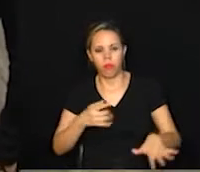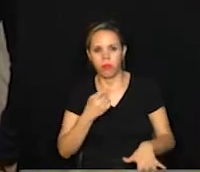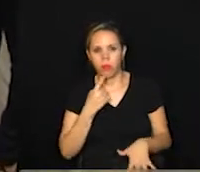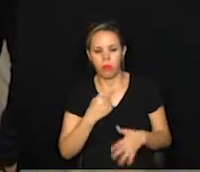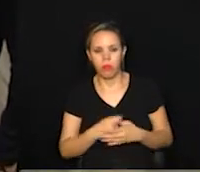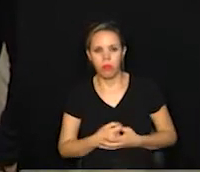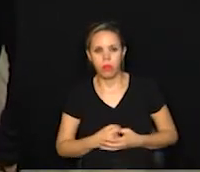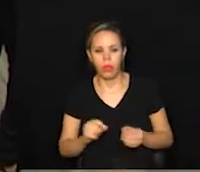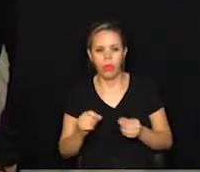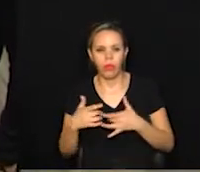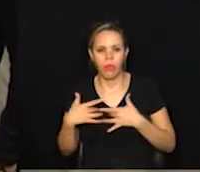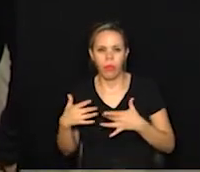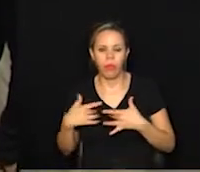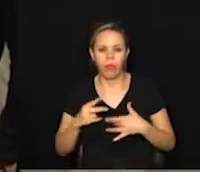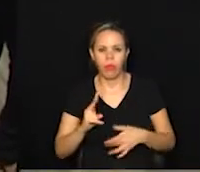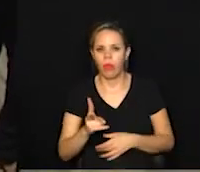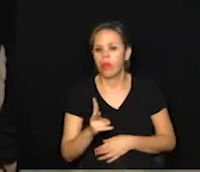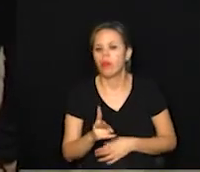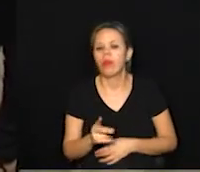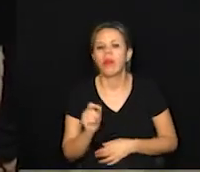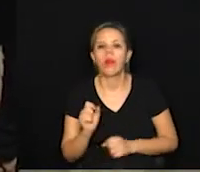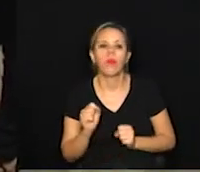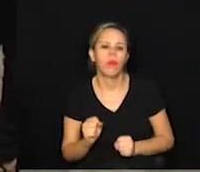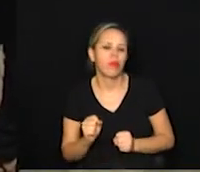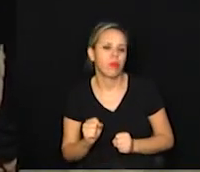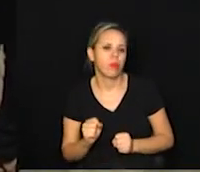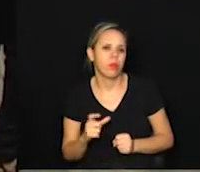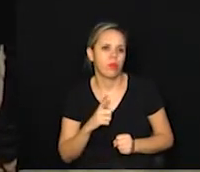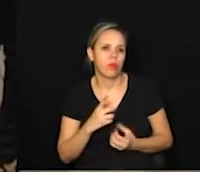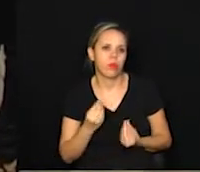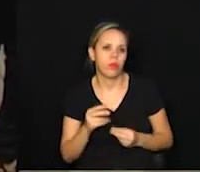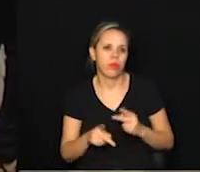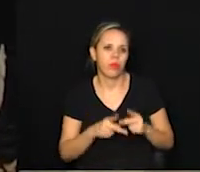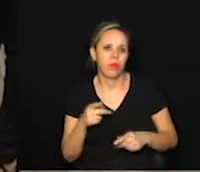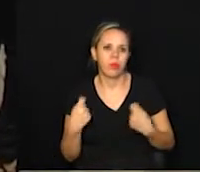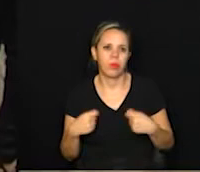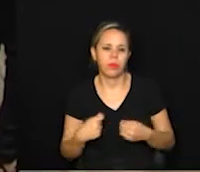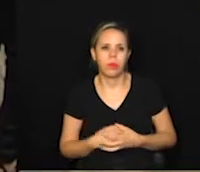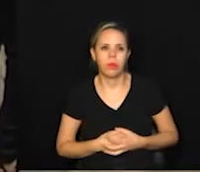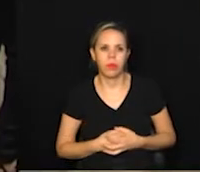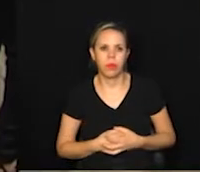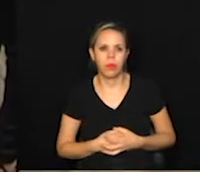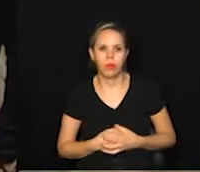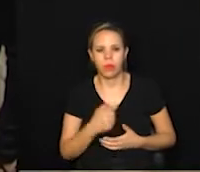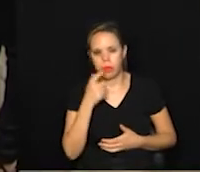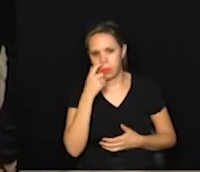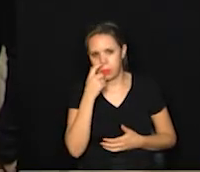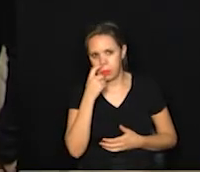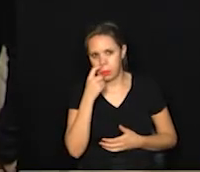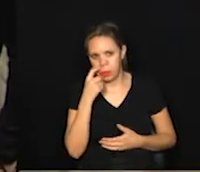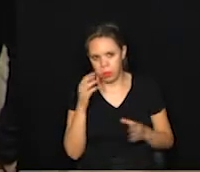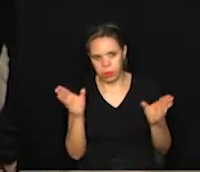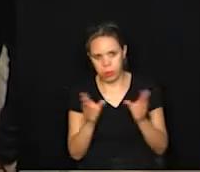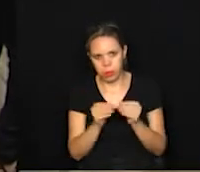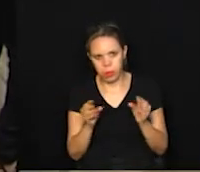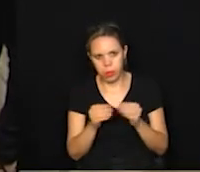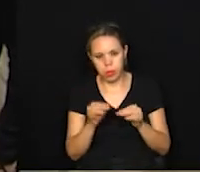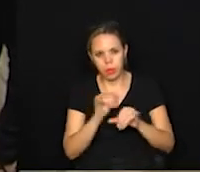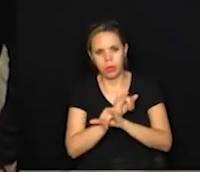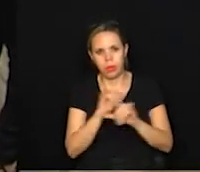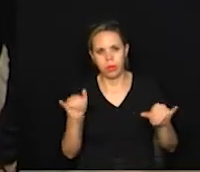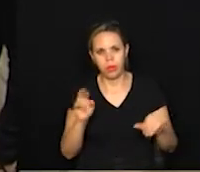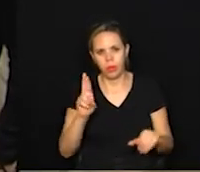Faça a doação sempre quem puder, porque tem muita gente precisando. Para a gente poder encerrar as notícias da metrópole de